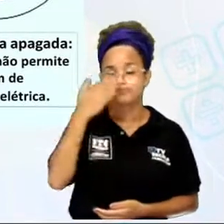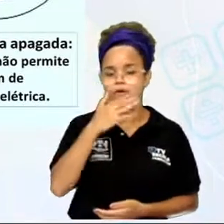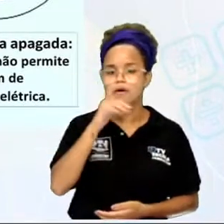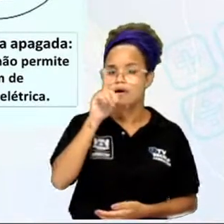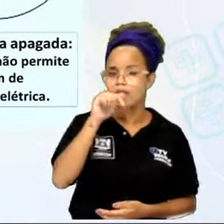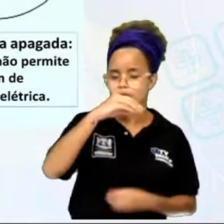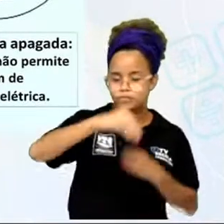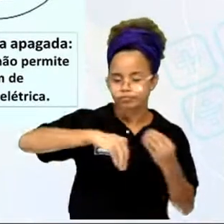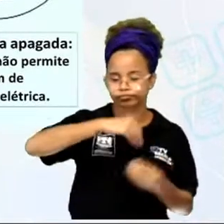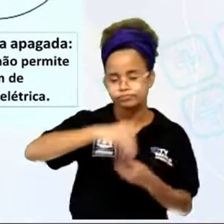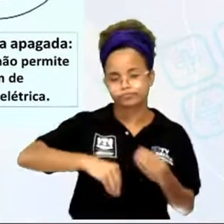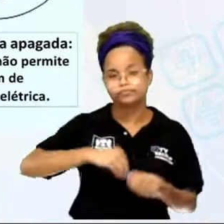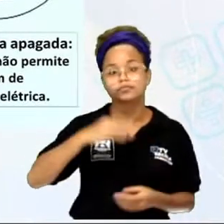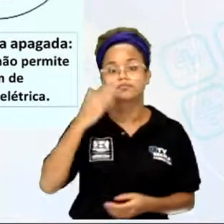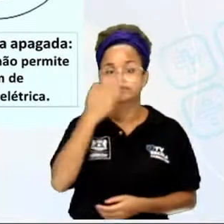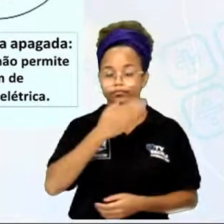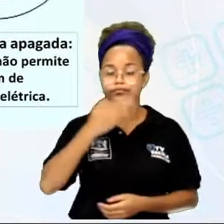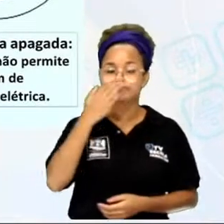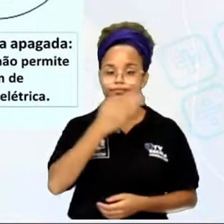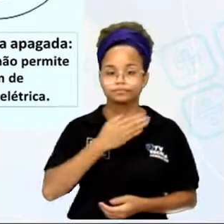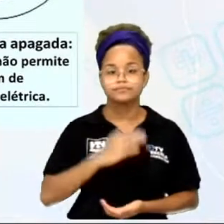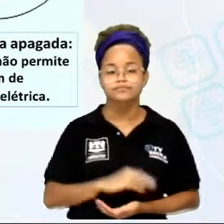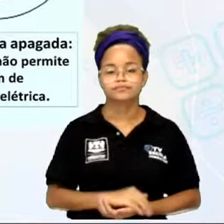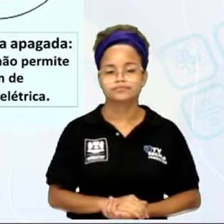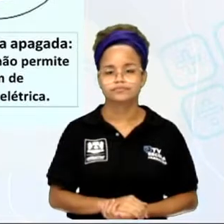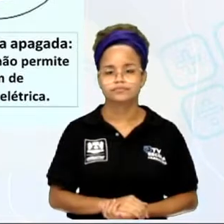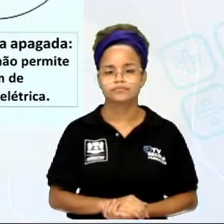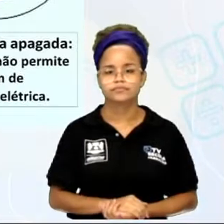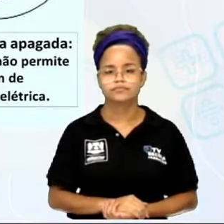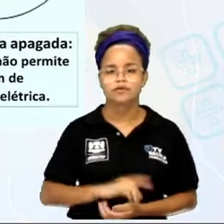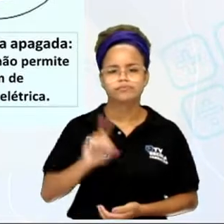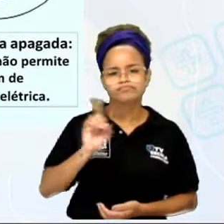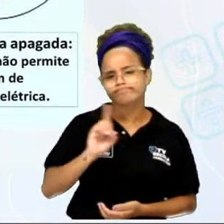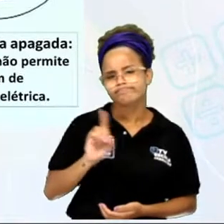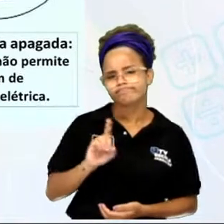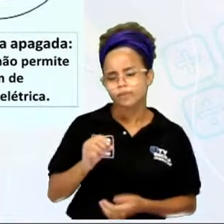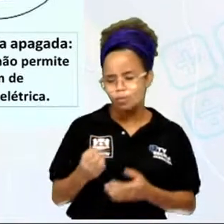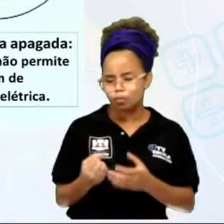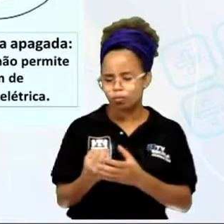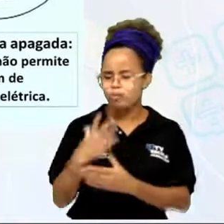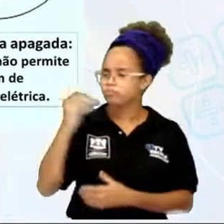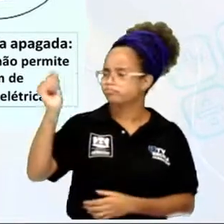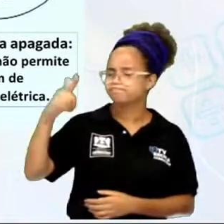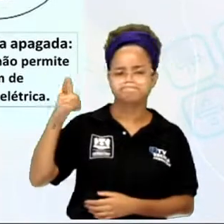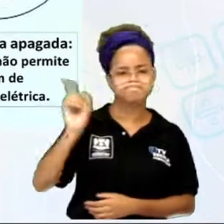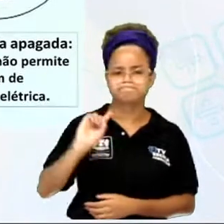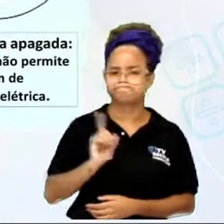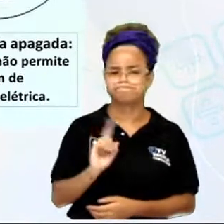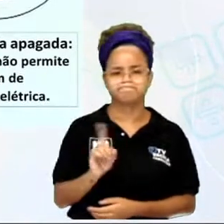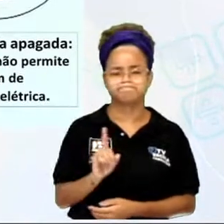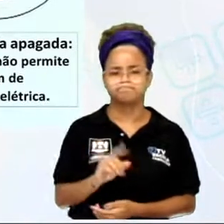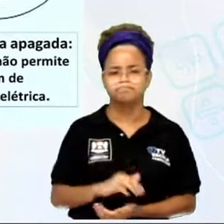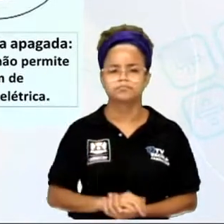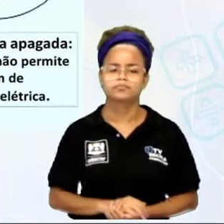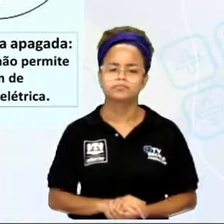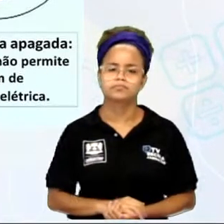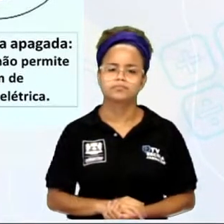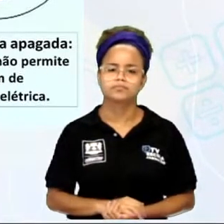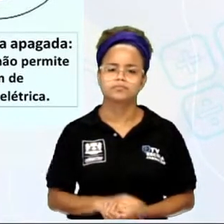misturada com açúcar que não acende a luz. Ou seja, o açúcar